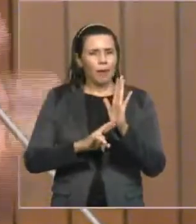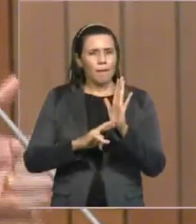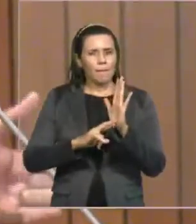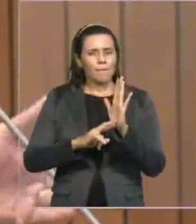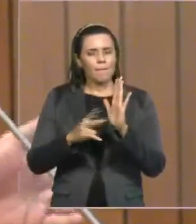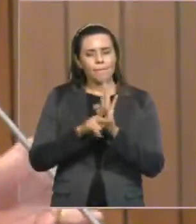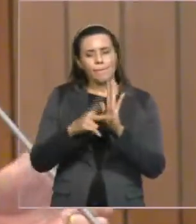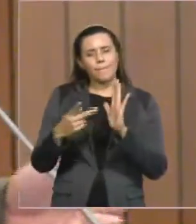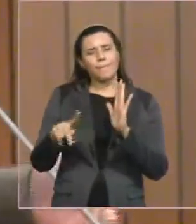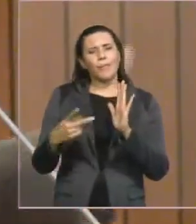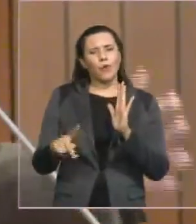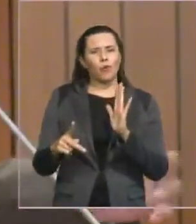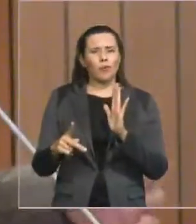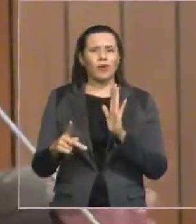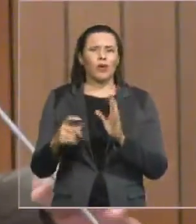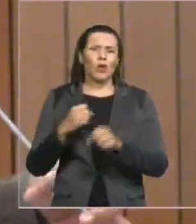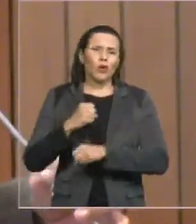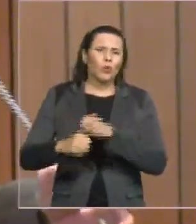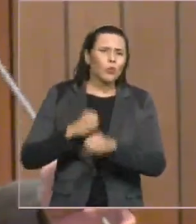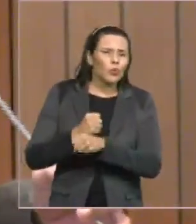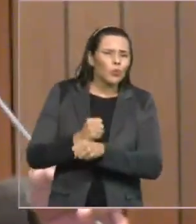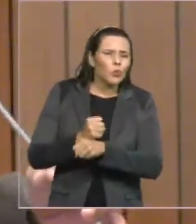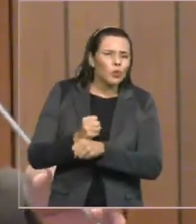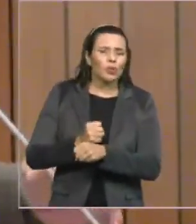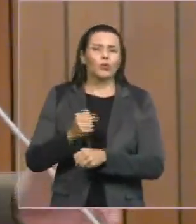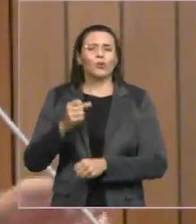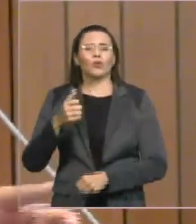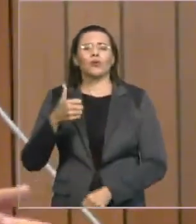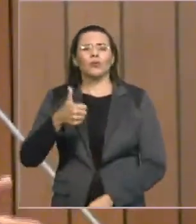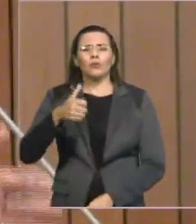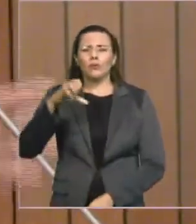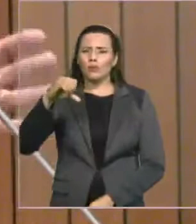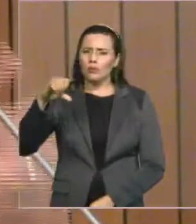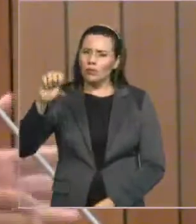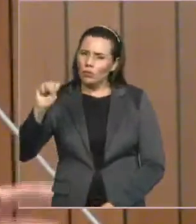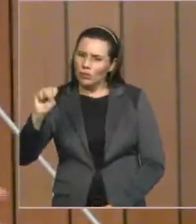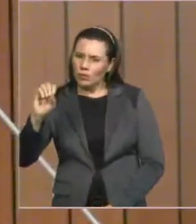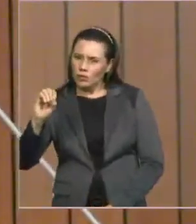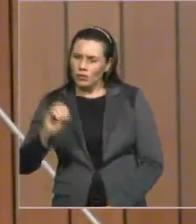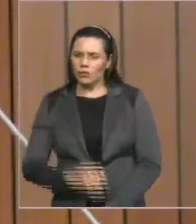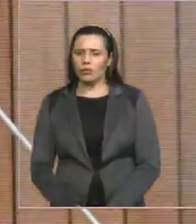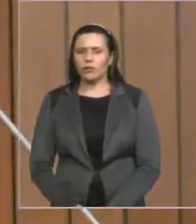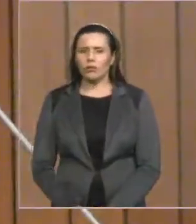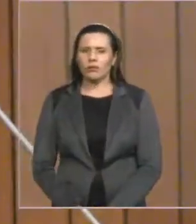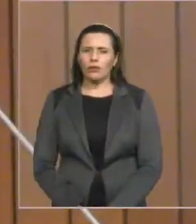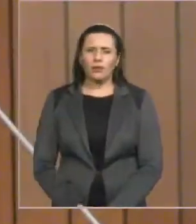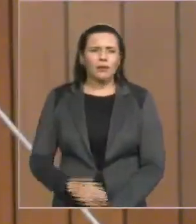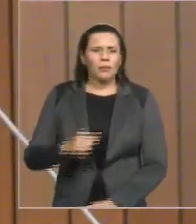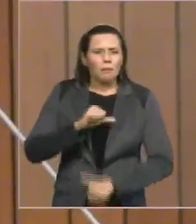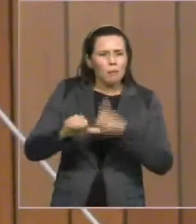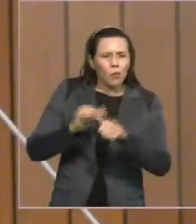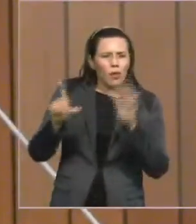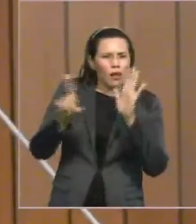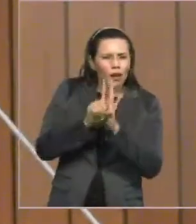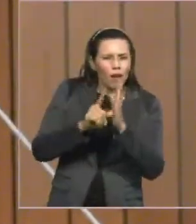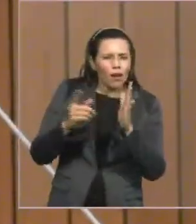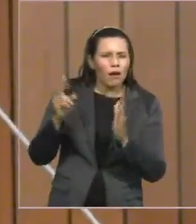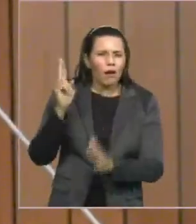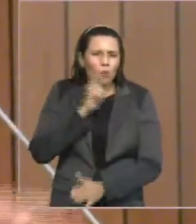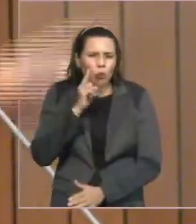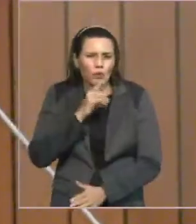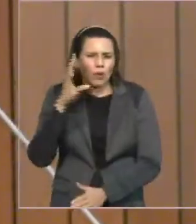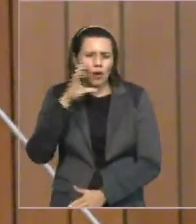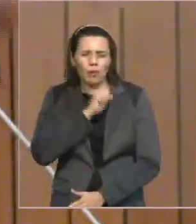urgência para mudar isso de um dia para o outro? Por que não haver uma ampla discussão com a classe dos procuradores?